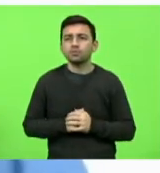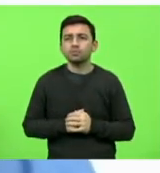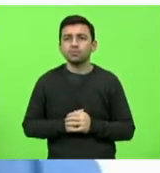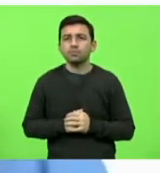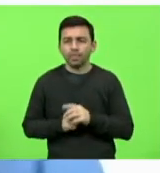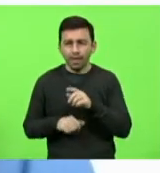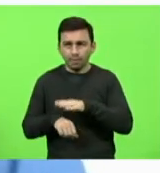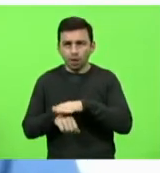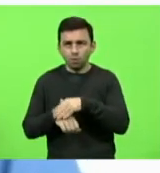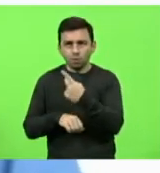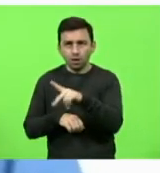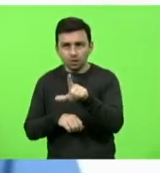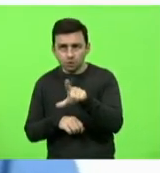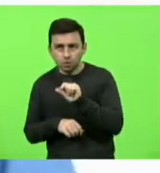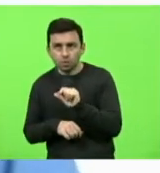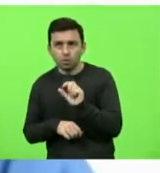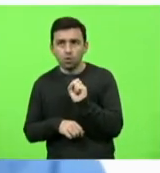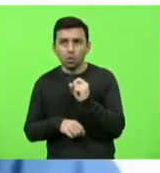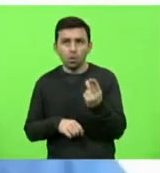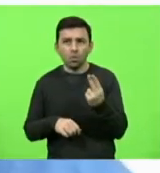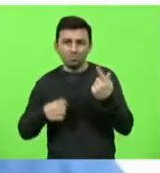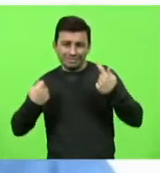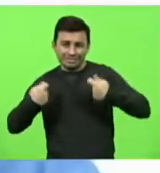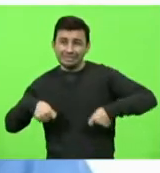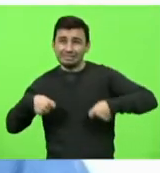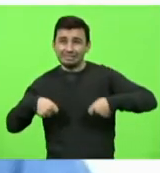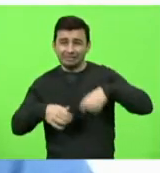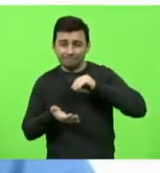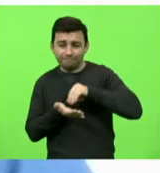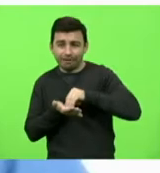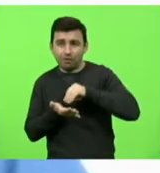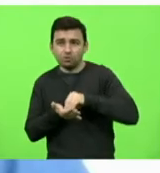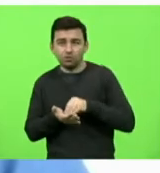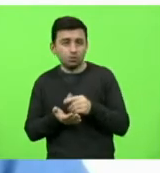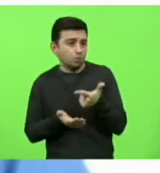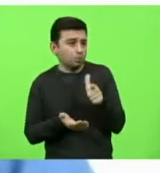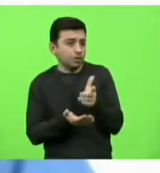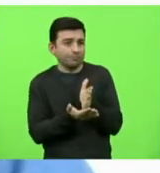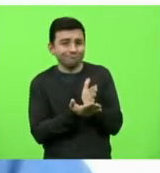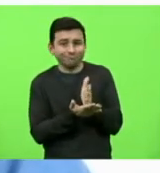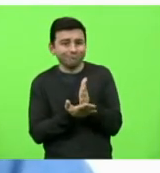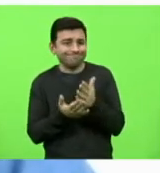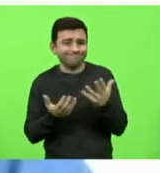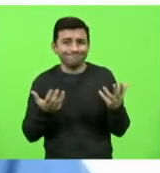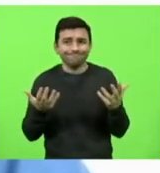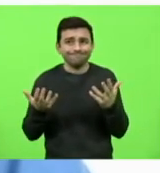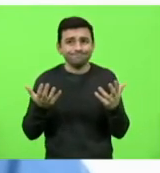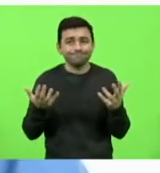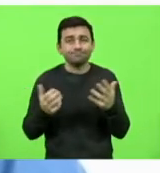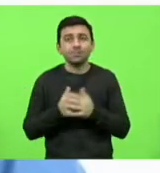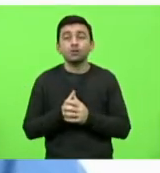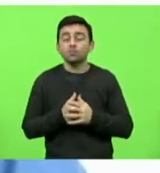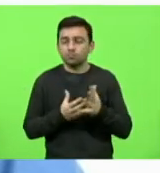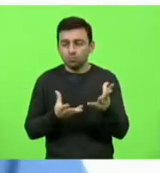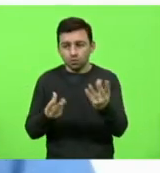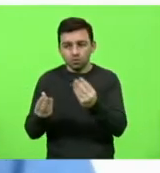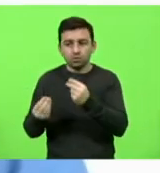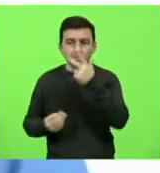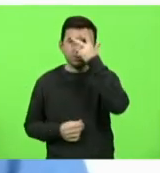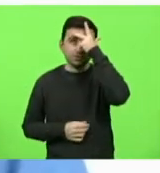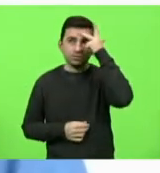opção, se ele está por necessidade, porque não viu outro caminho. Muitas dessas pessoas,